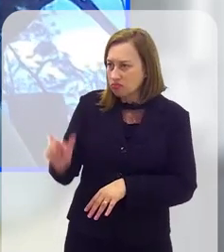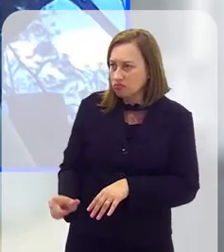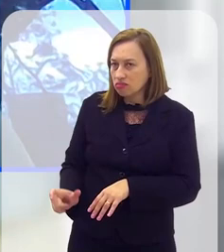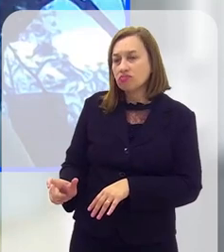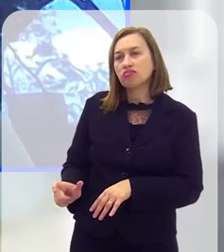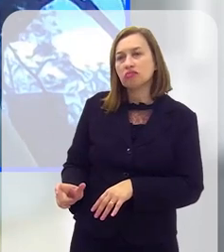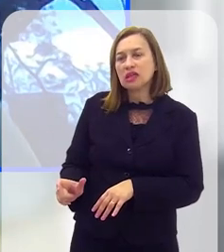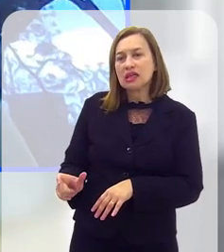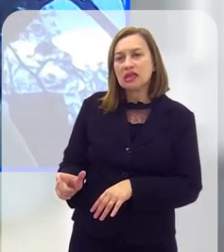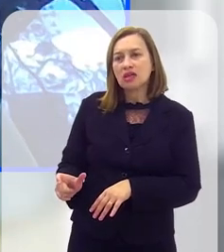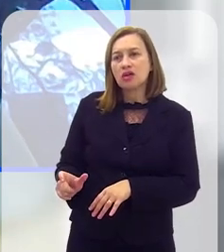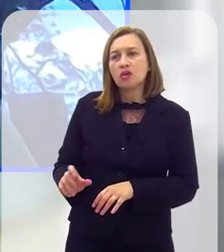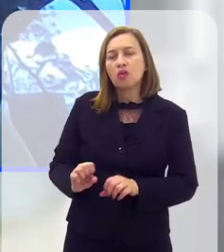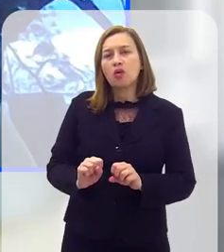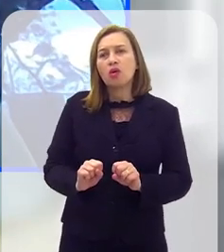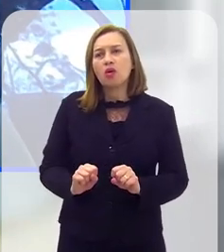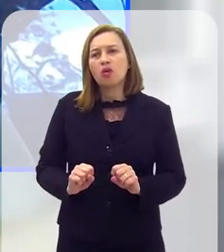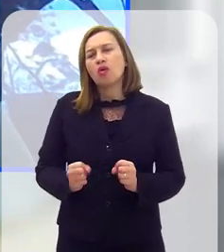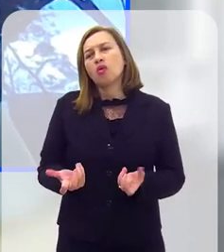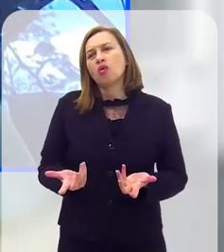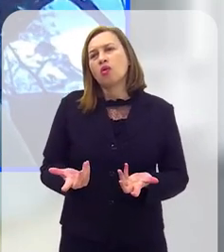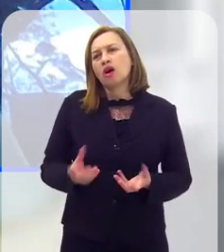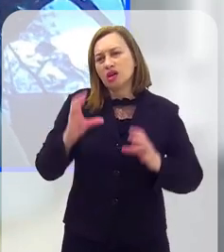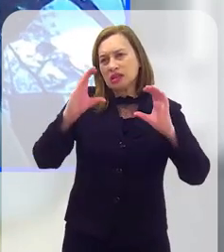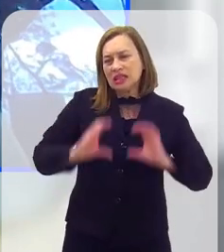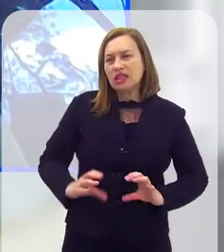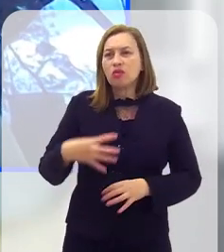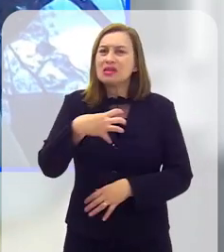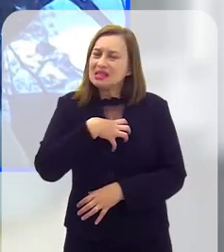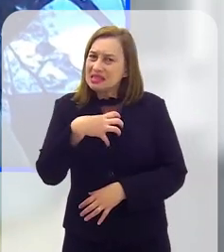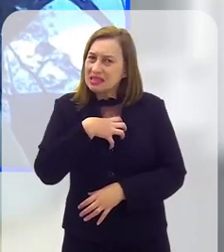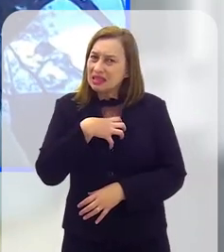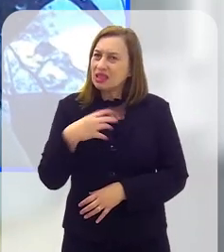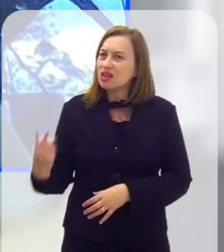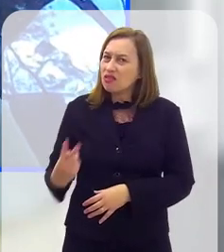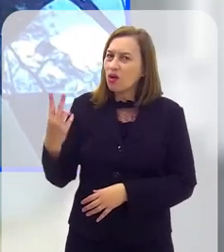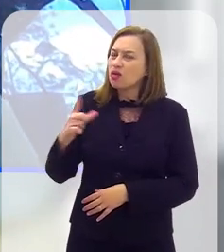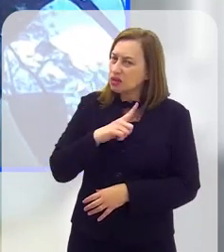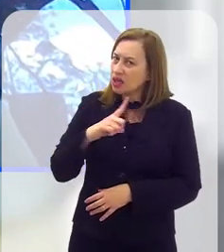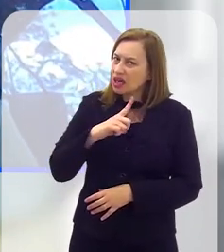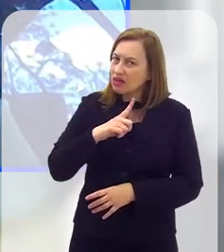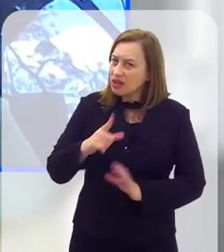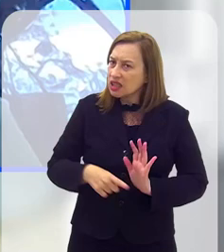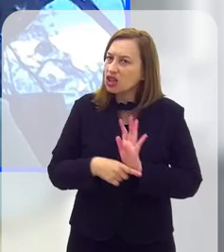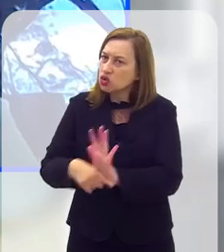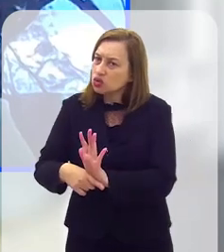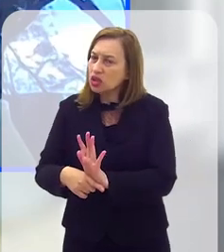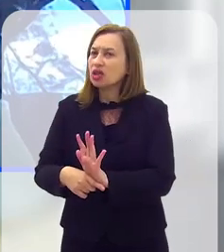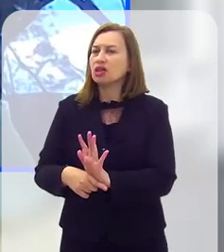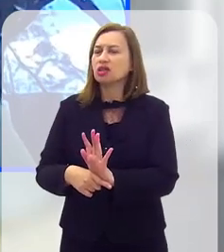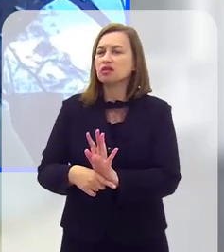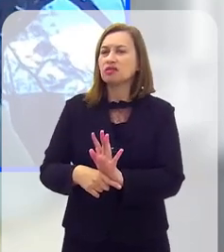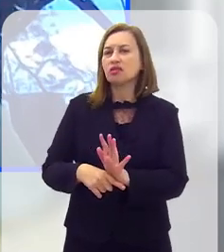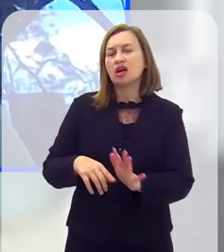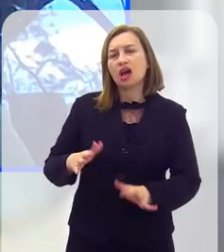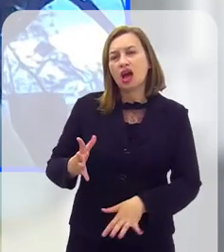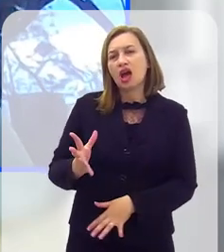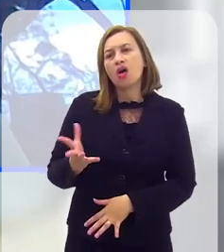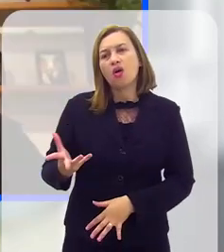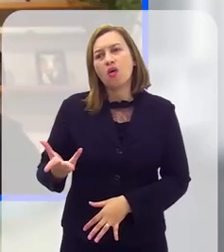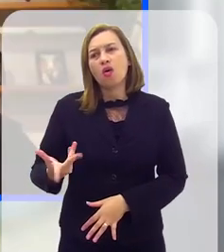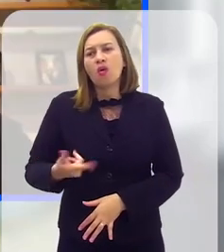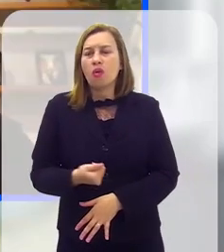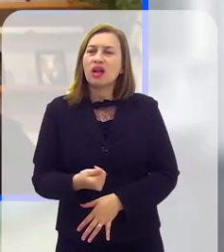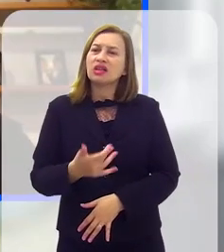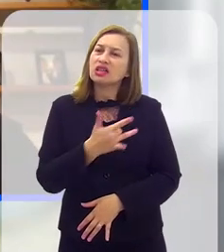o usuário, que o cidadão, sinta que aquilo tem valor e por isso que ele está financiando um sistema que vai